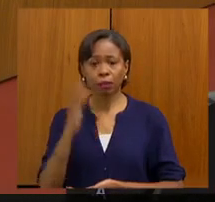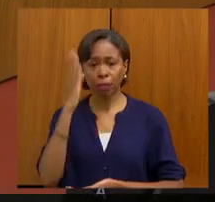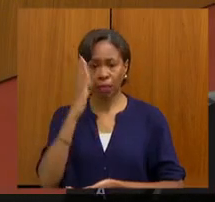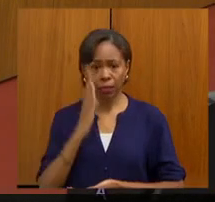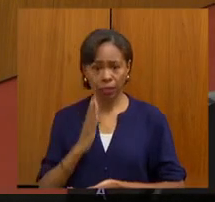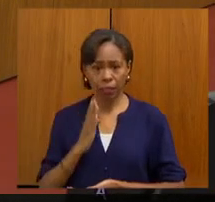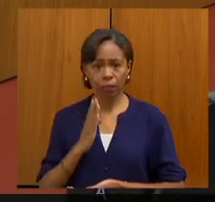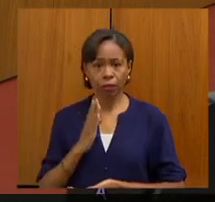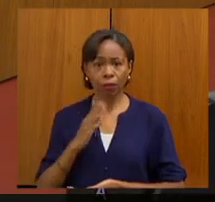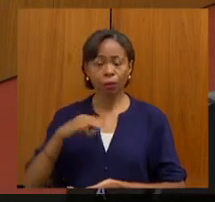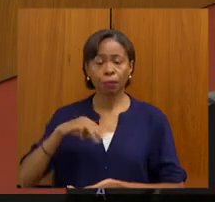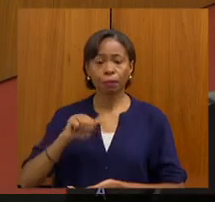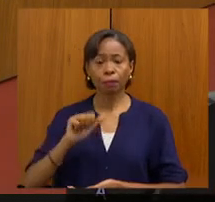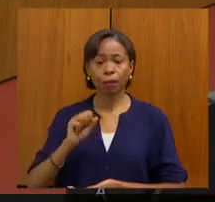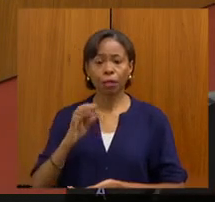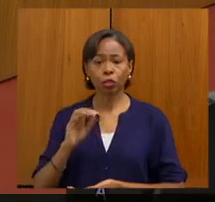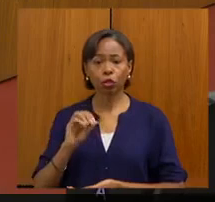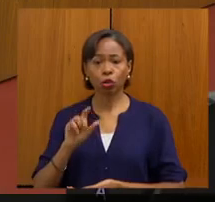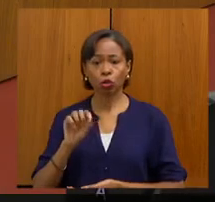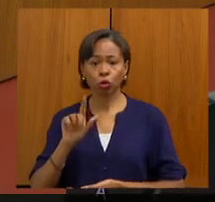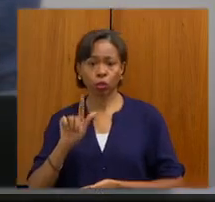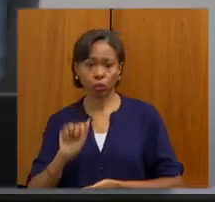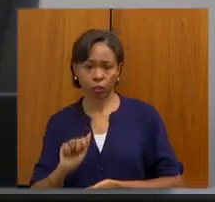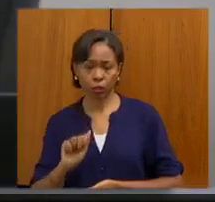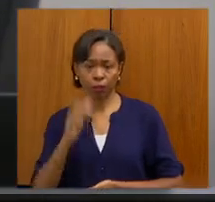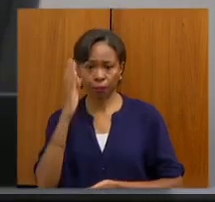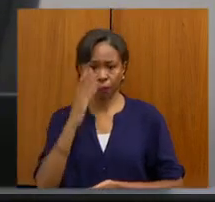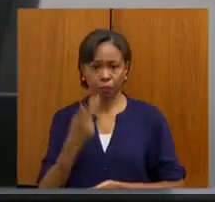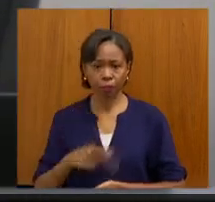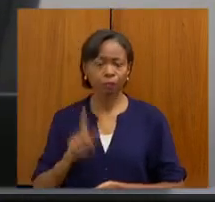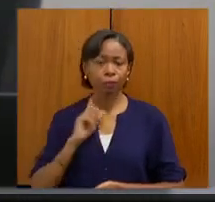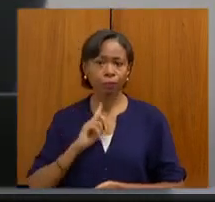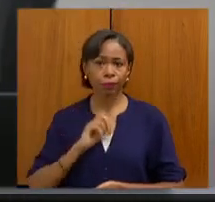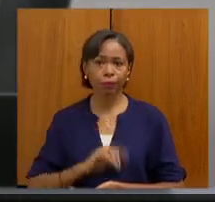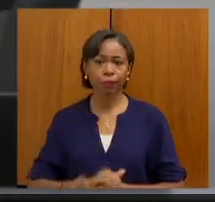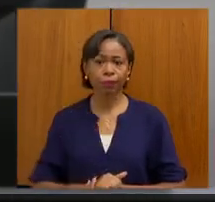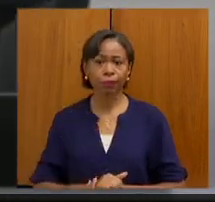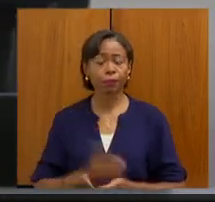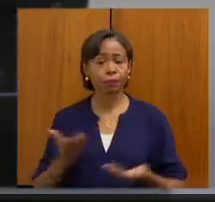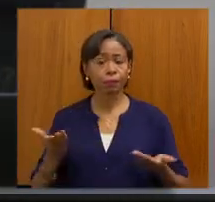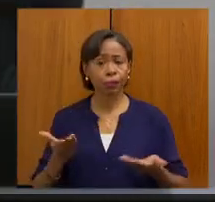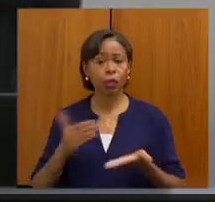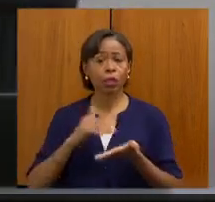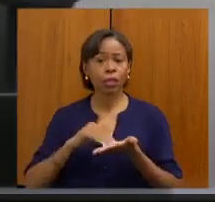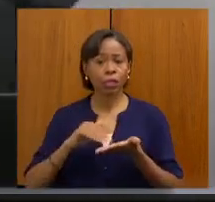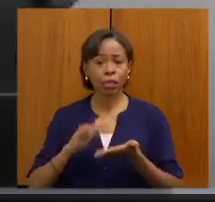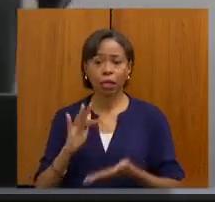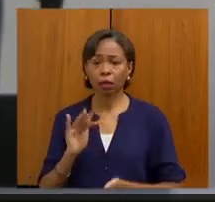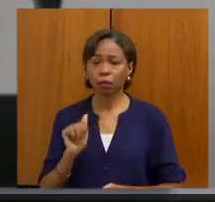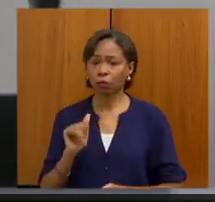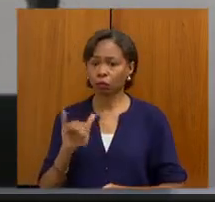E agora, então, nós vamos passar a palavra para o secretário estadual de Saúde, o doutor Fábio.